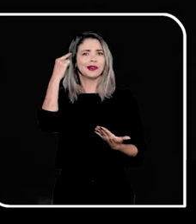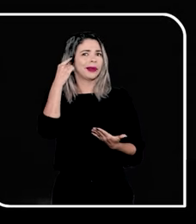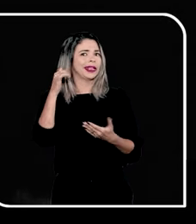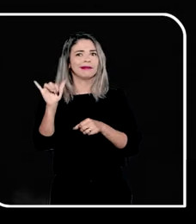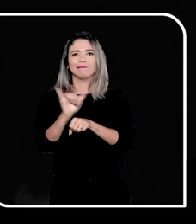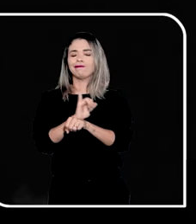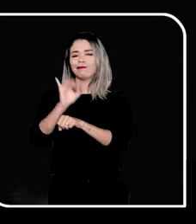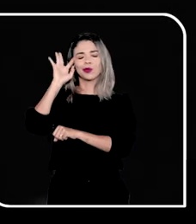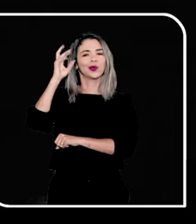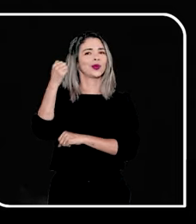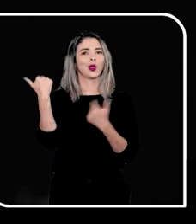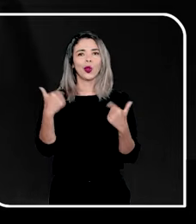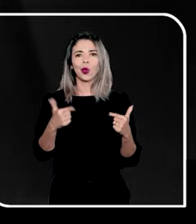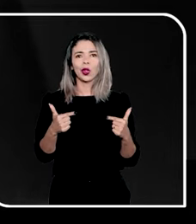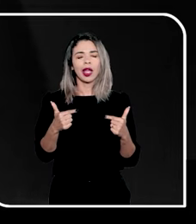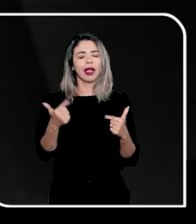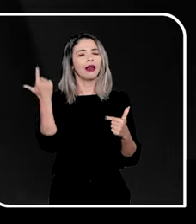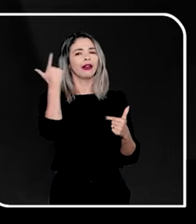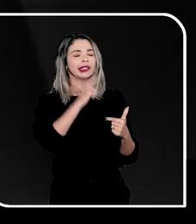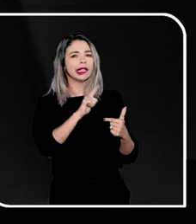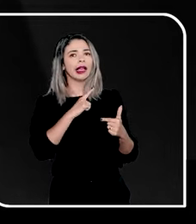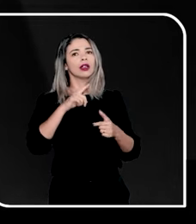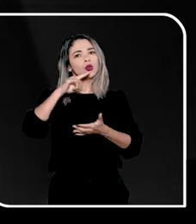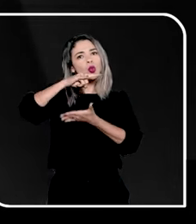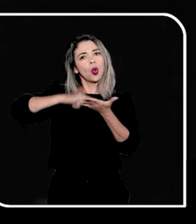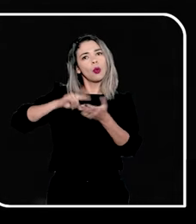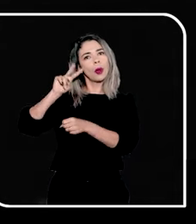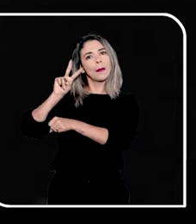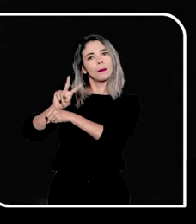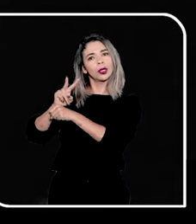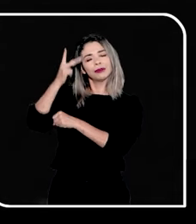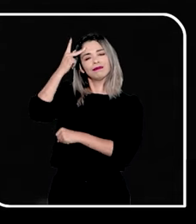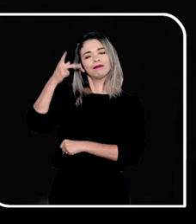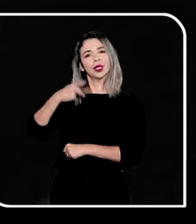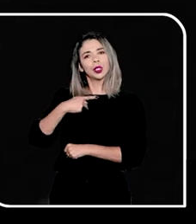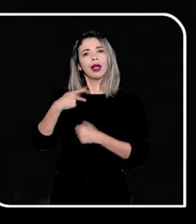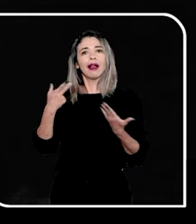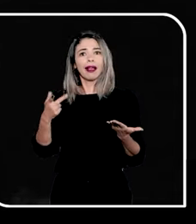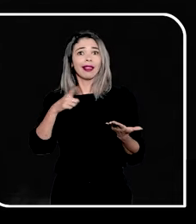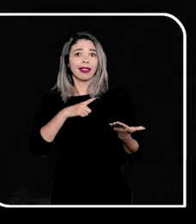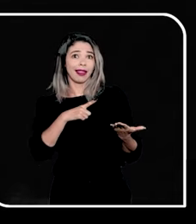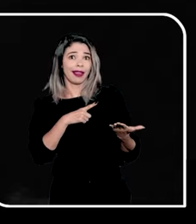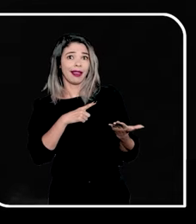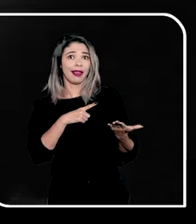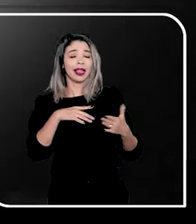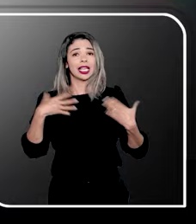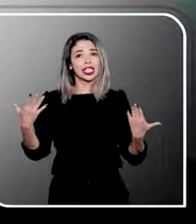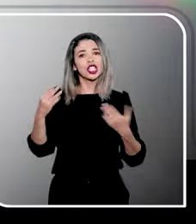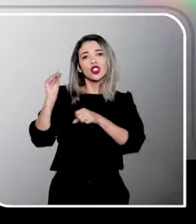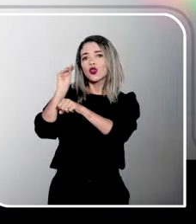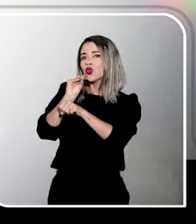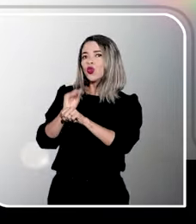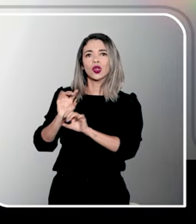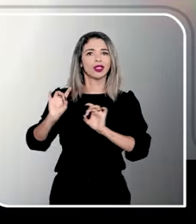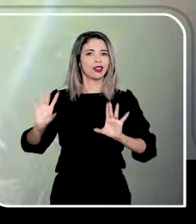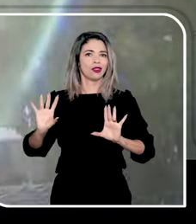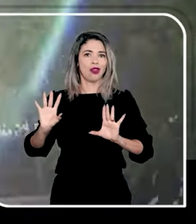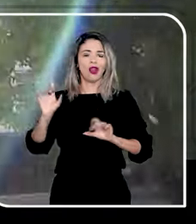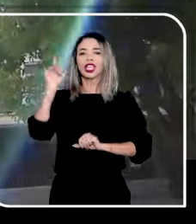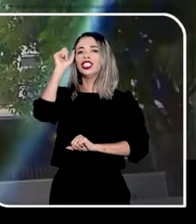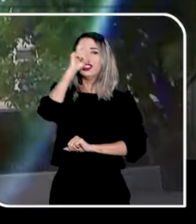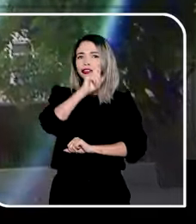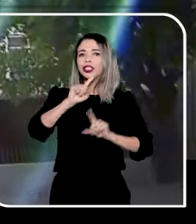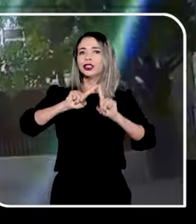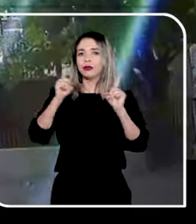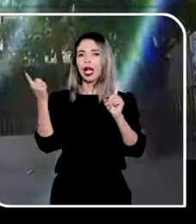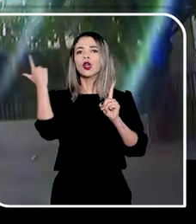pensou que não tem saída. E a justiça vai ser feita. E eu consegui a medida protetiva. Ninguém bate, ninguém maltrata ninguém por amar. A gente cuida, a gente cuida.